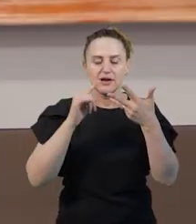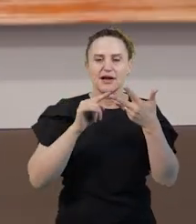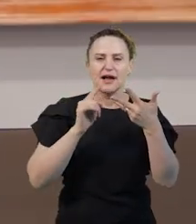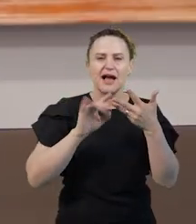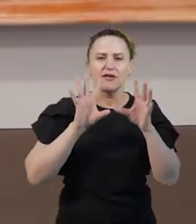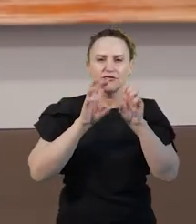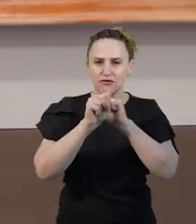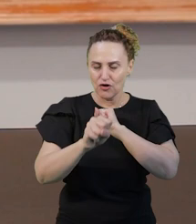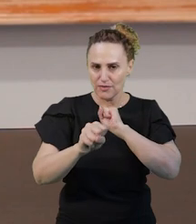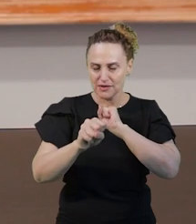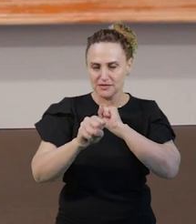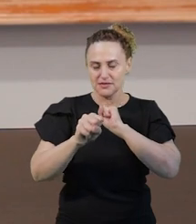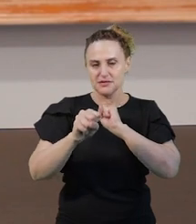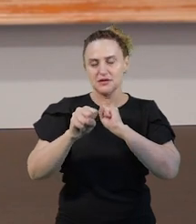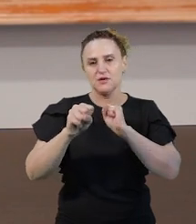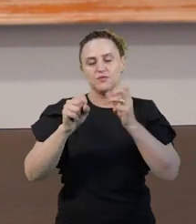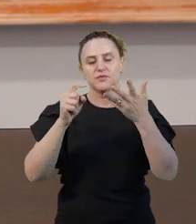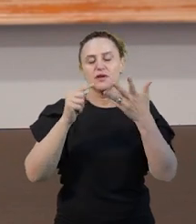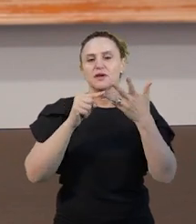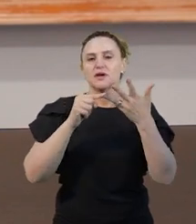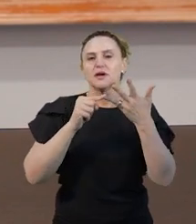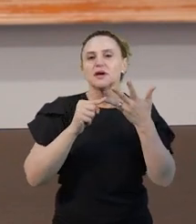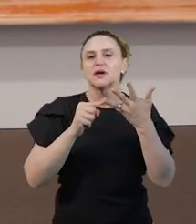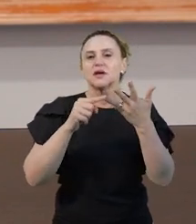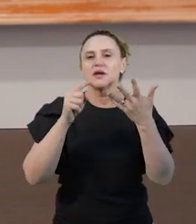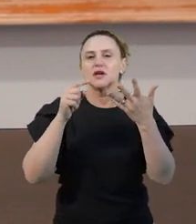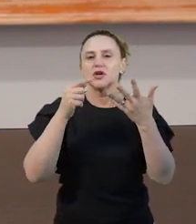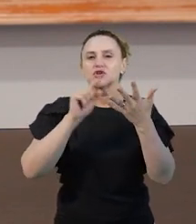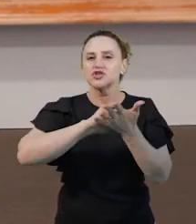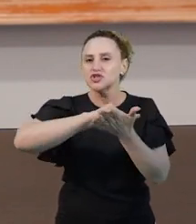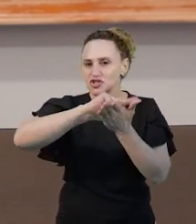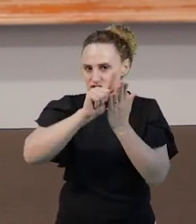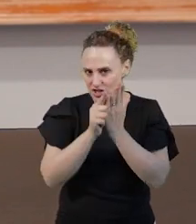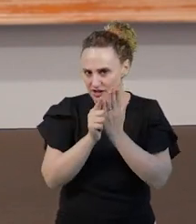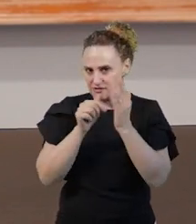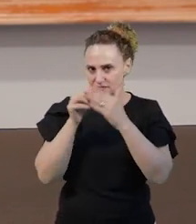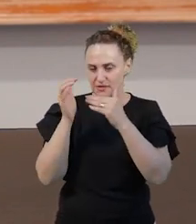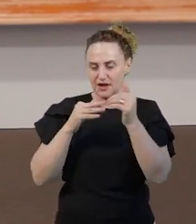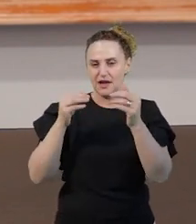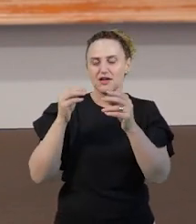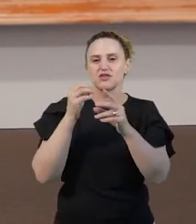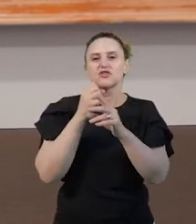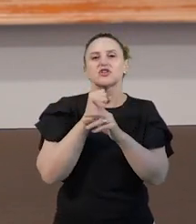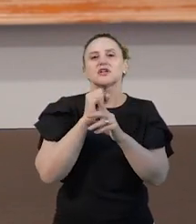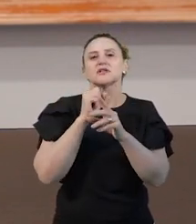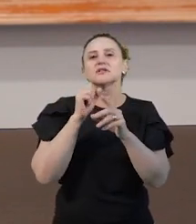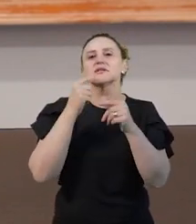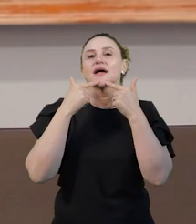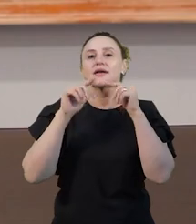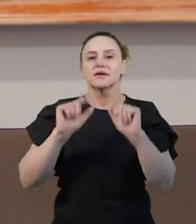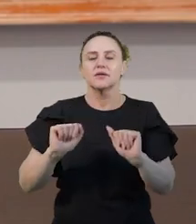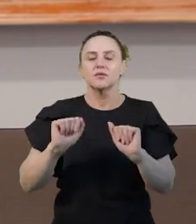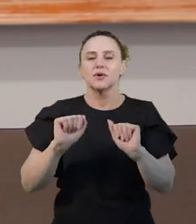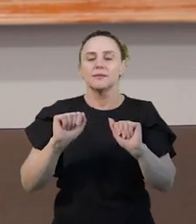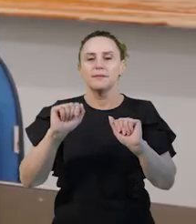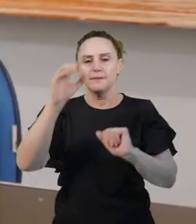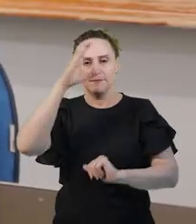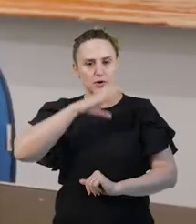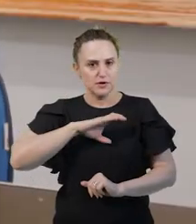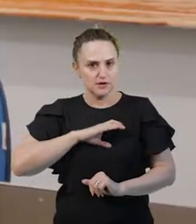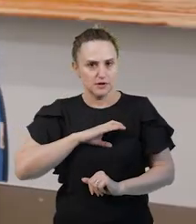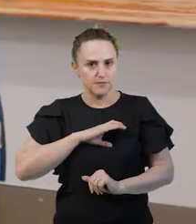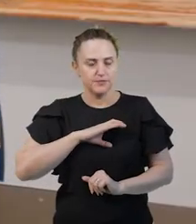formação do leitor, os gêneros textuais nas práticas pedagógicas no ensino da língua portuguesa. Na